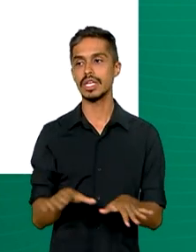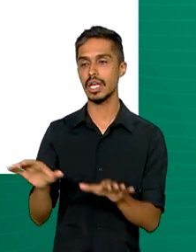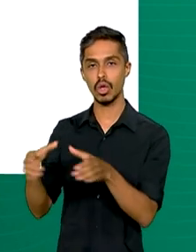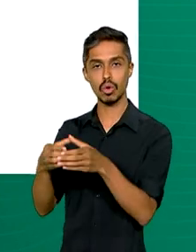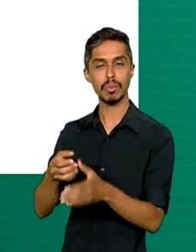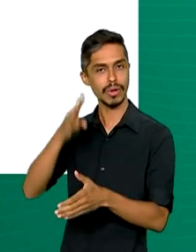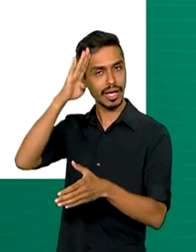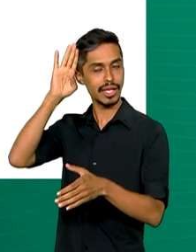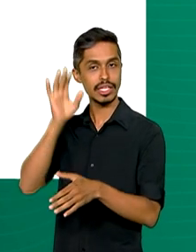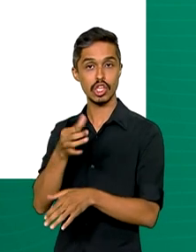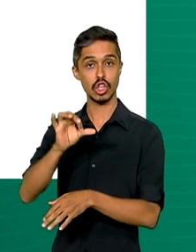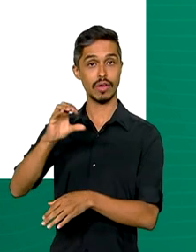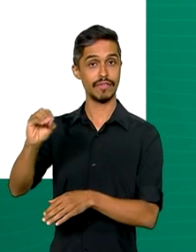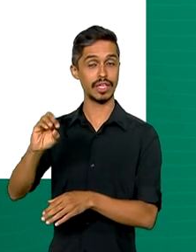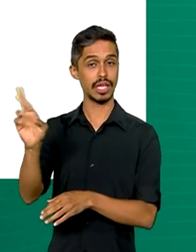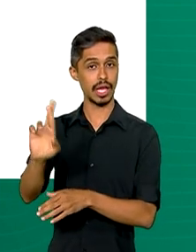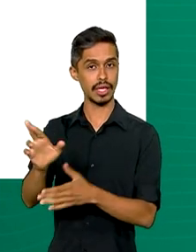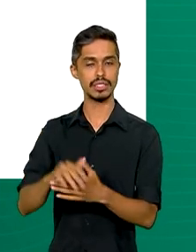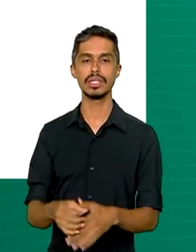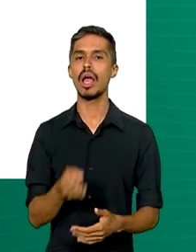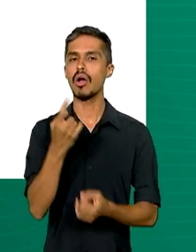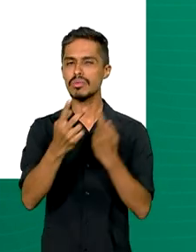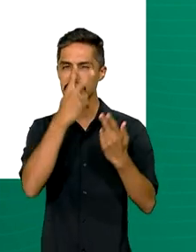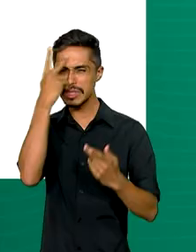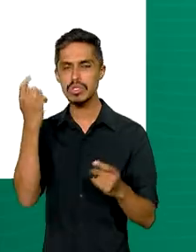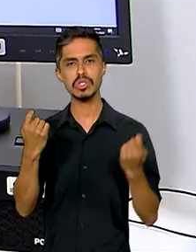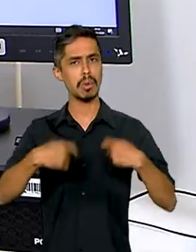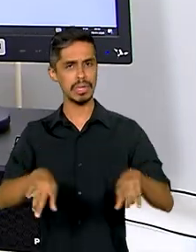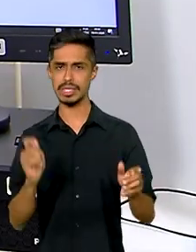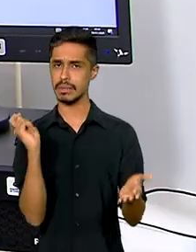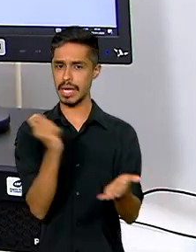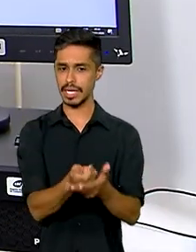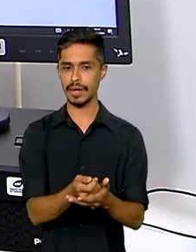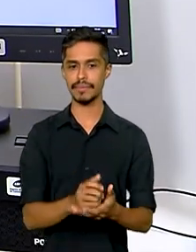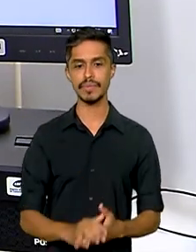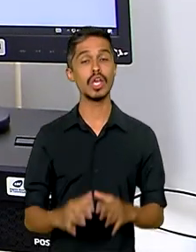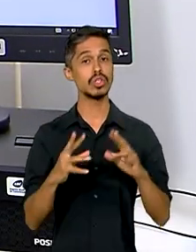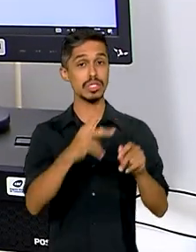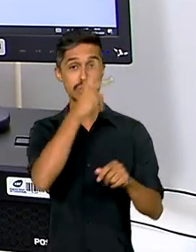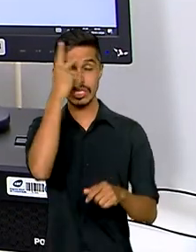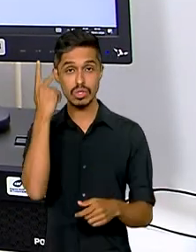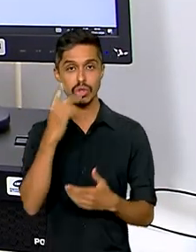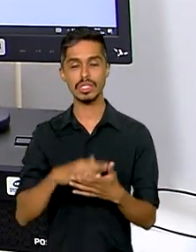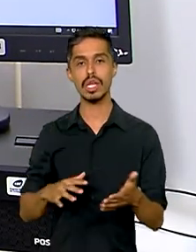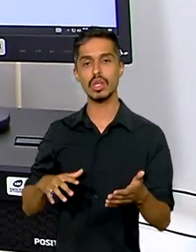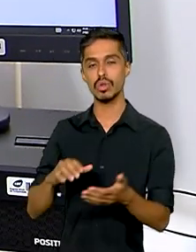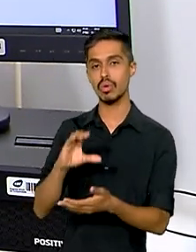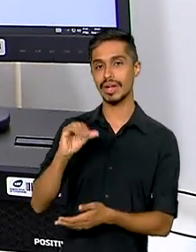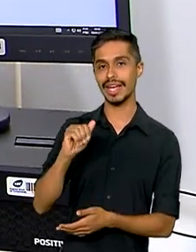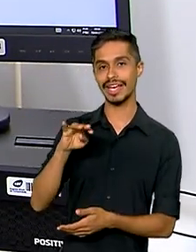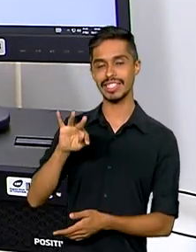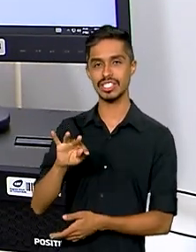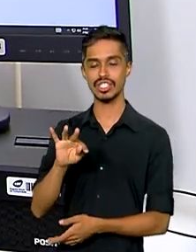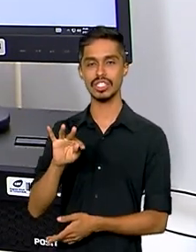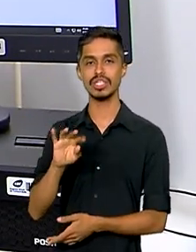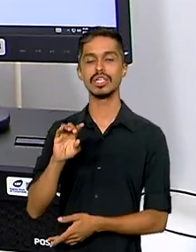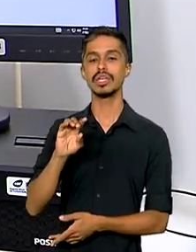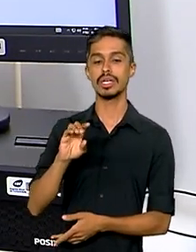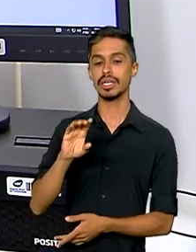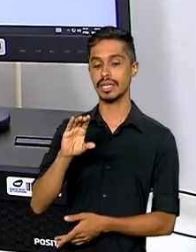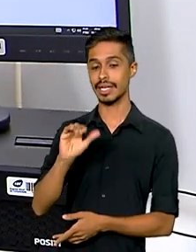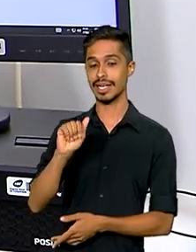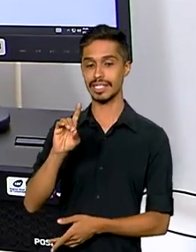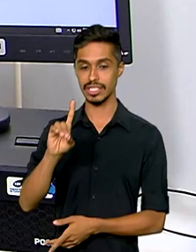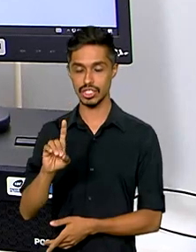Alguns candidatos estão isentos desse pagamento. São todas as pessoas que estão dentro do cadastro único. Com o cadastro